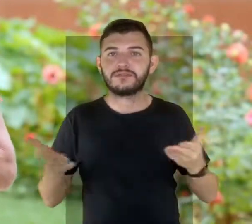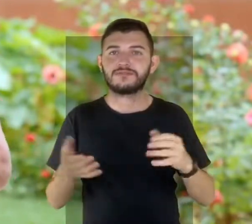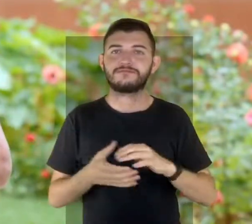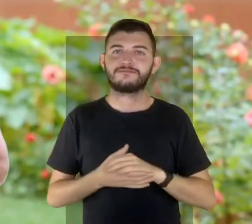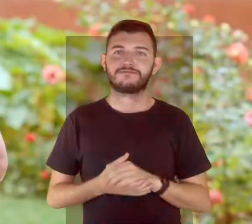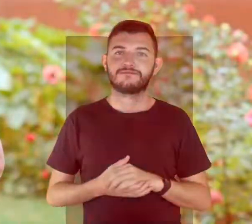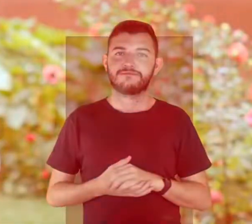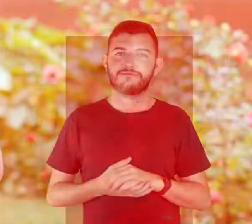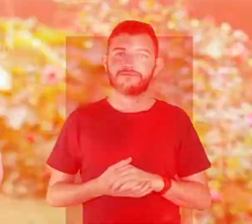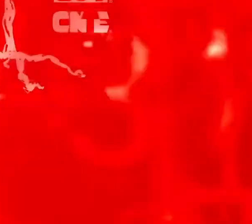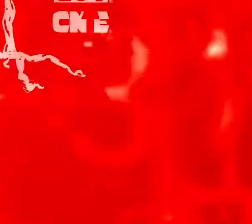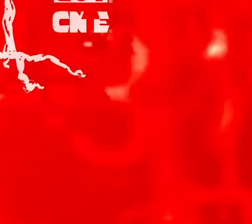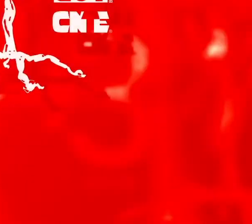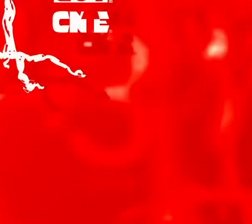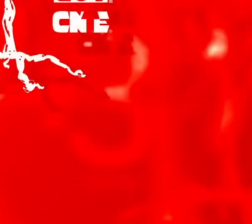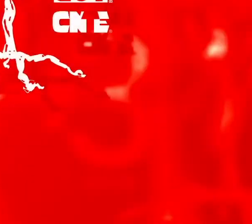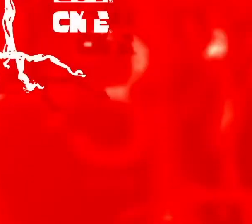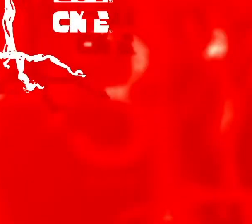e espero vocês por lá.